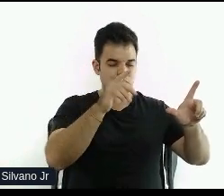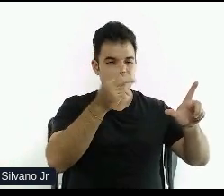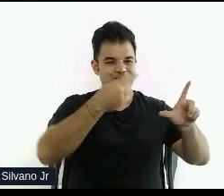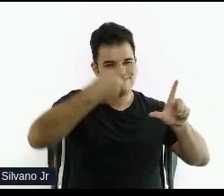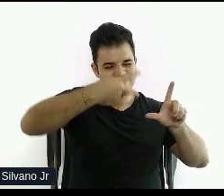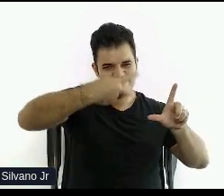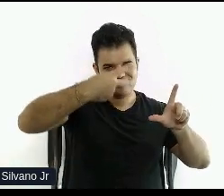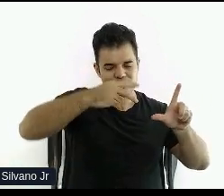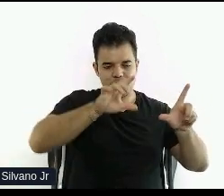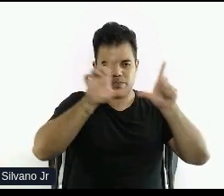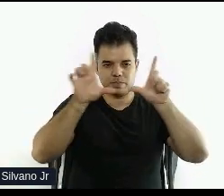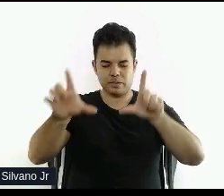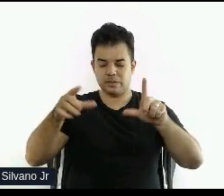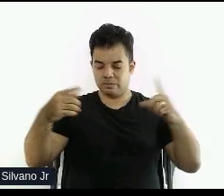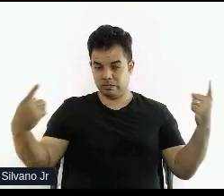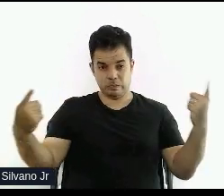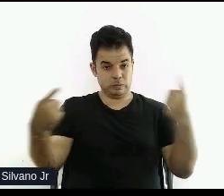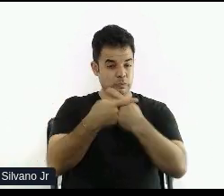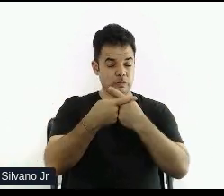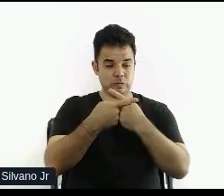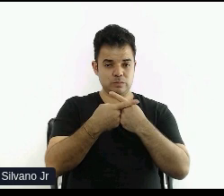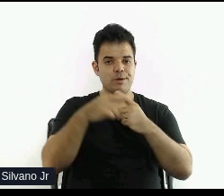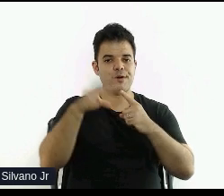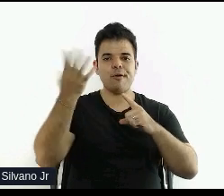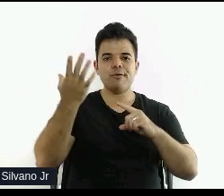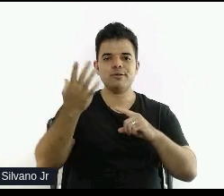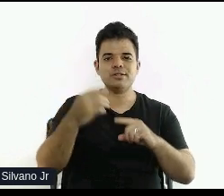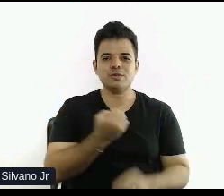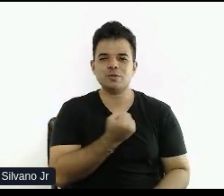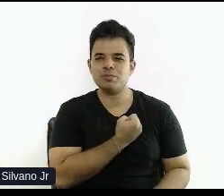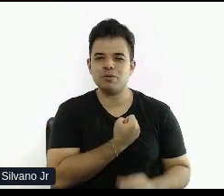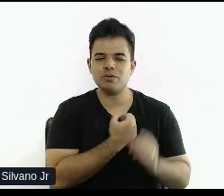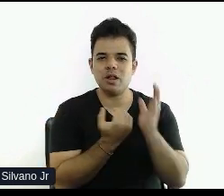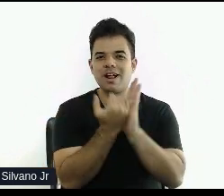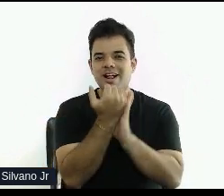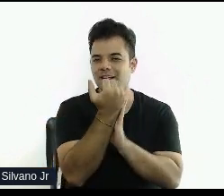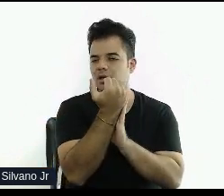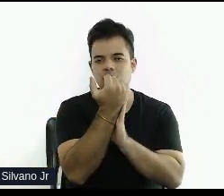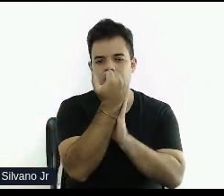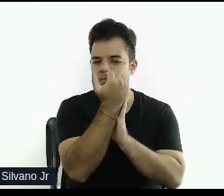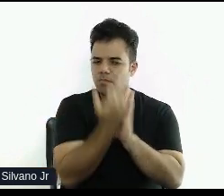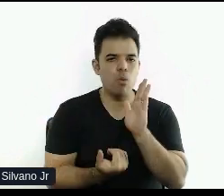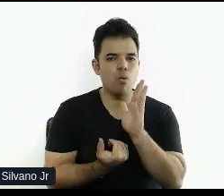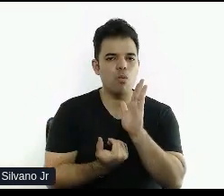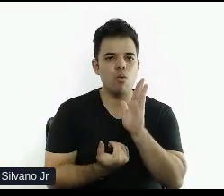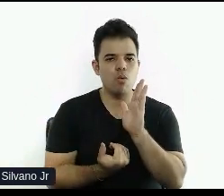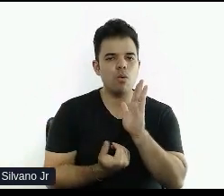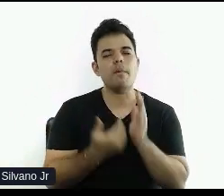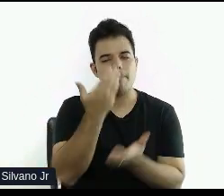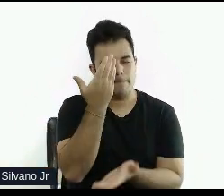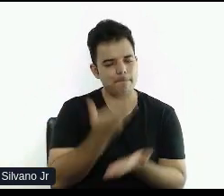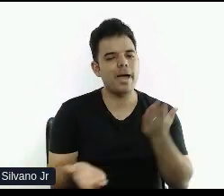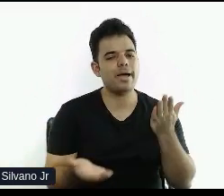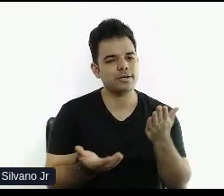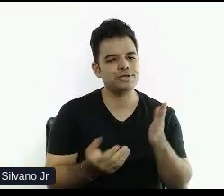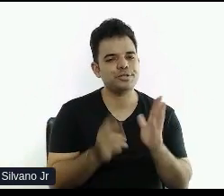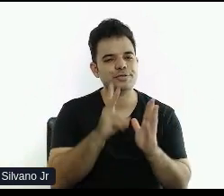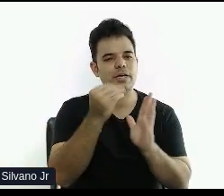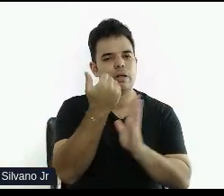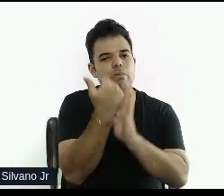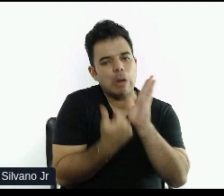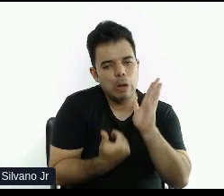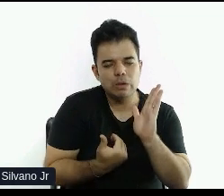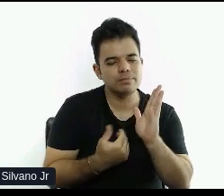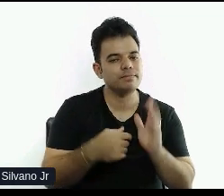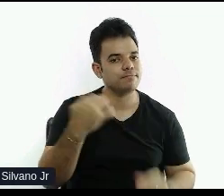muito a navegação e despontua uma página na web em relação ao mecanismo de busca. Então, esse é um dado que é bom